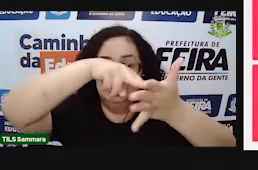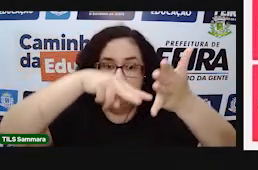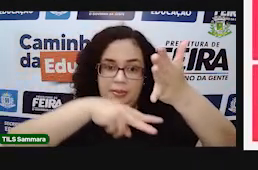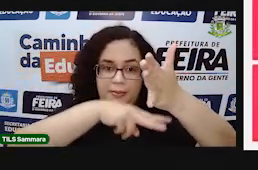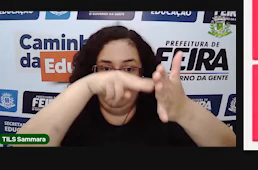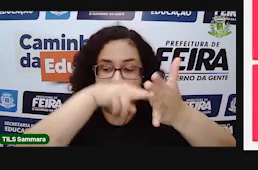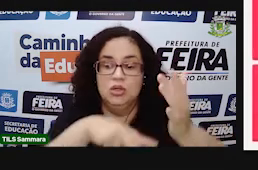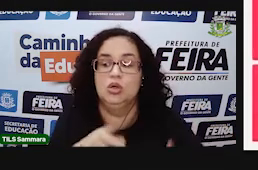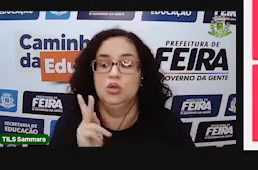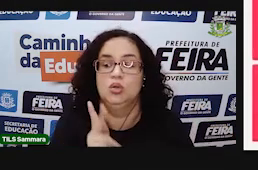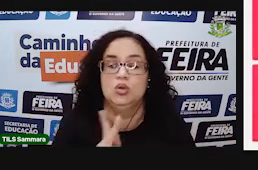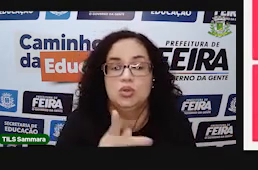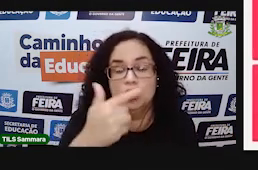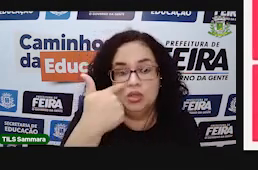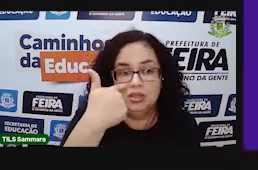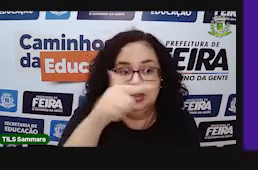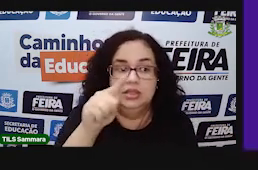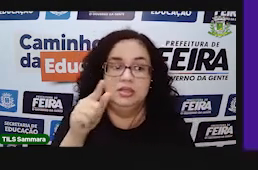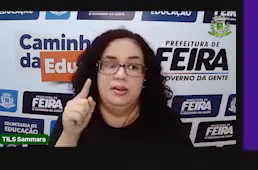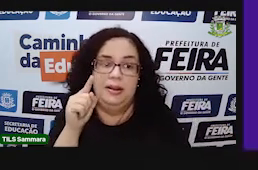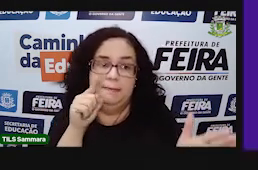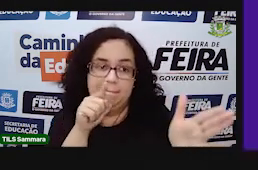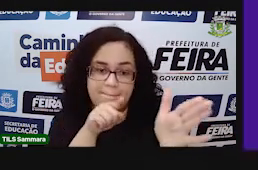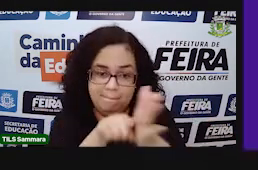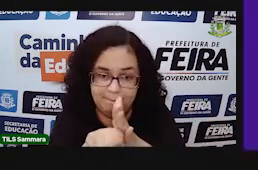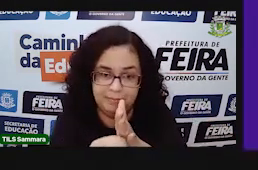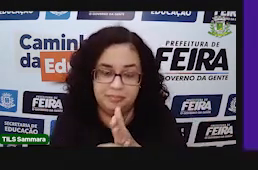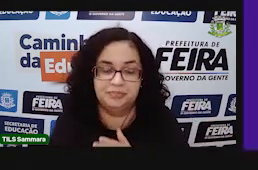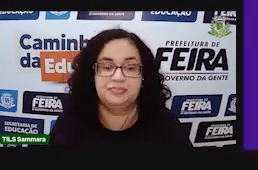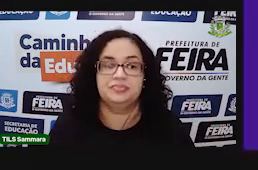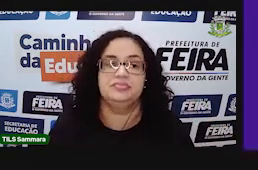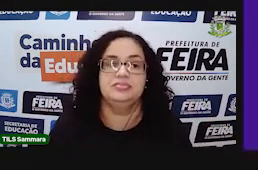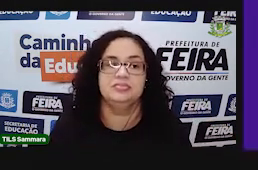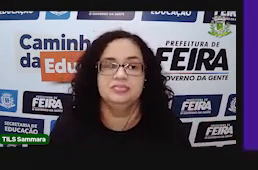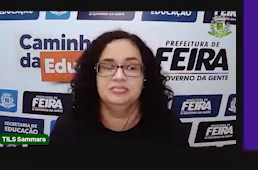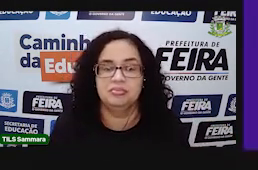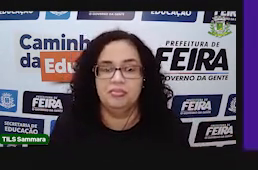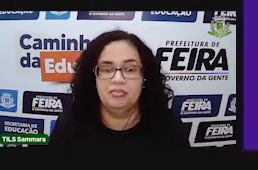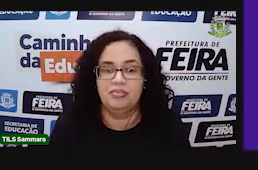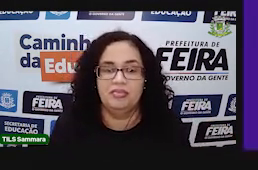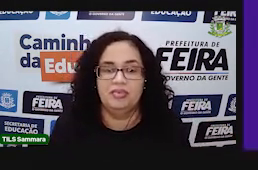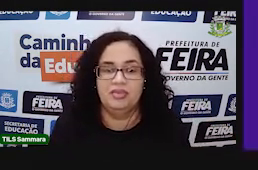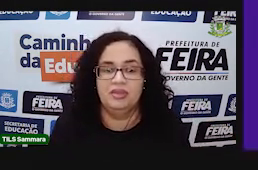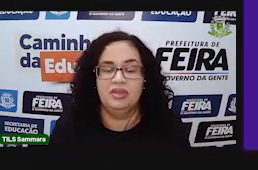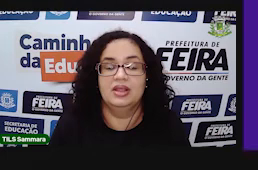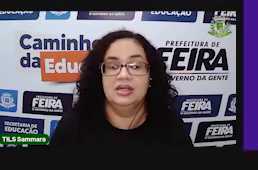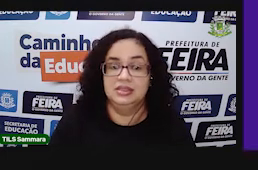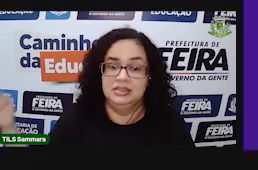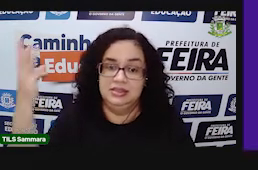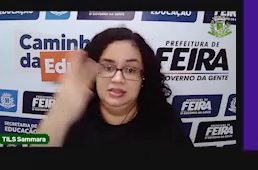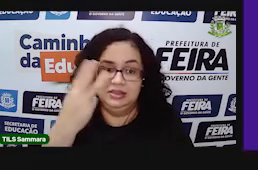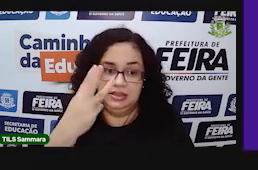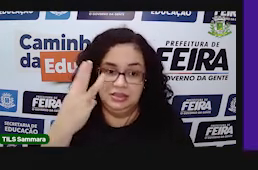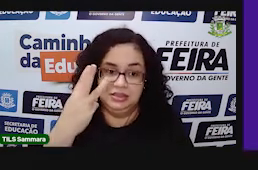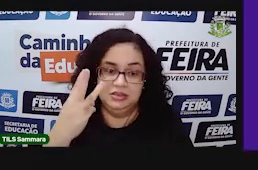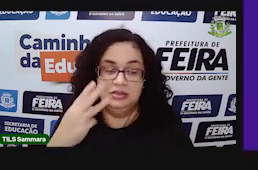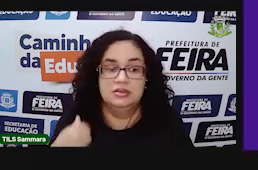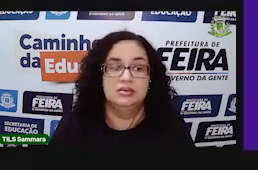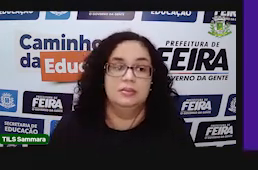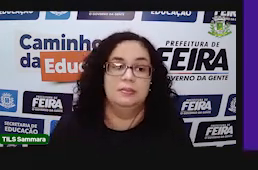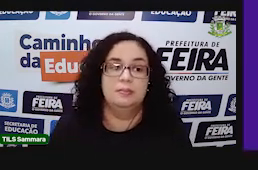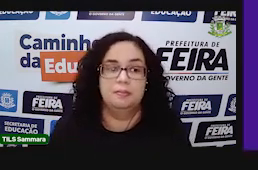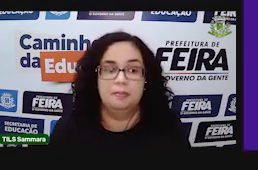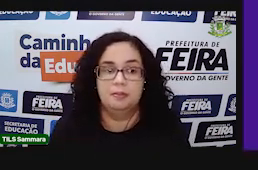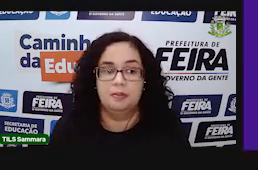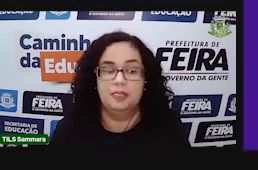chamado prisma. Vamos avançar. Próxima perguntinha. Opa! Demorei muito tempo para responder. Tem